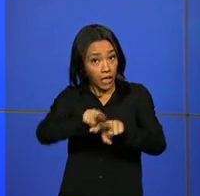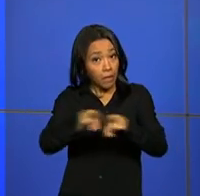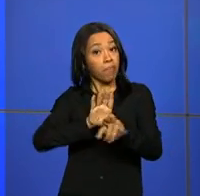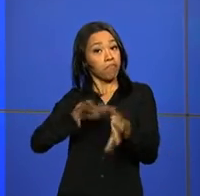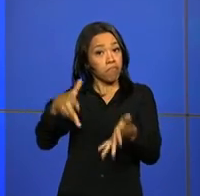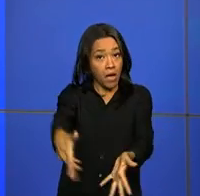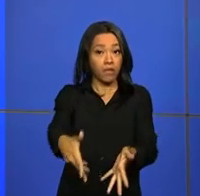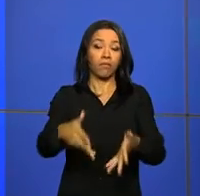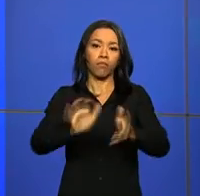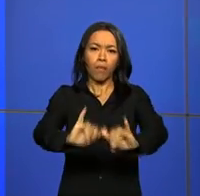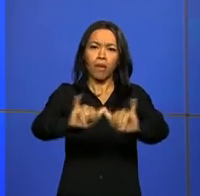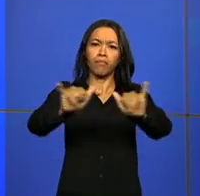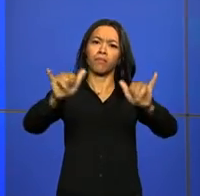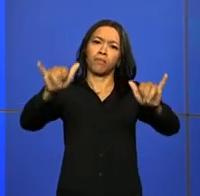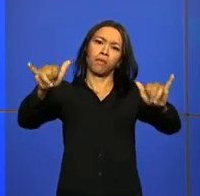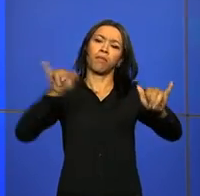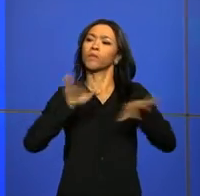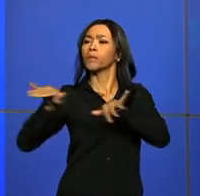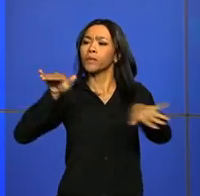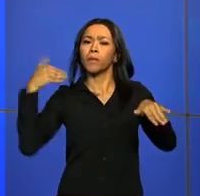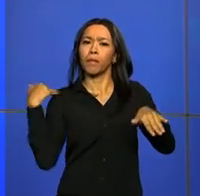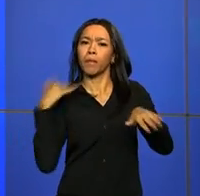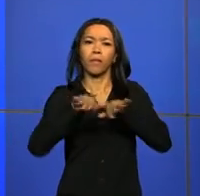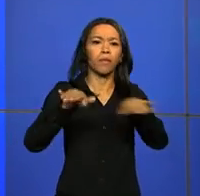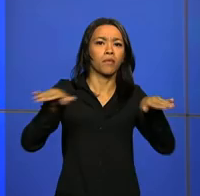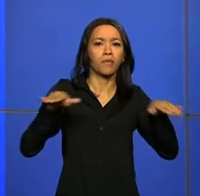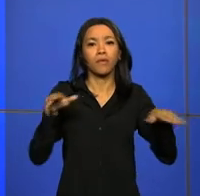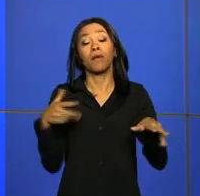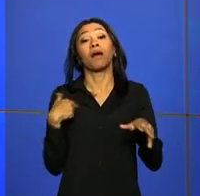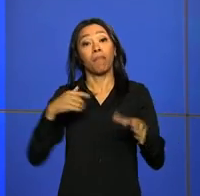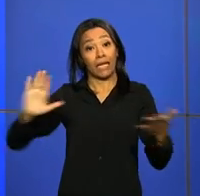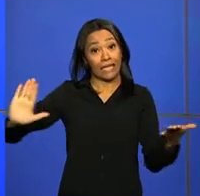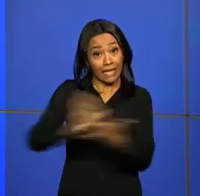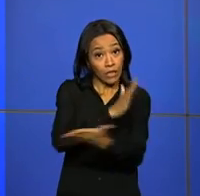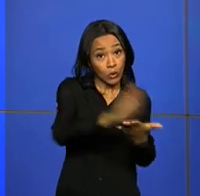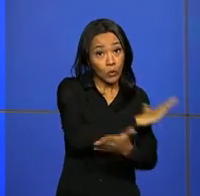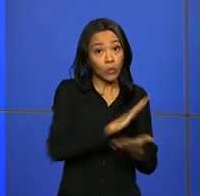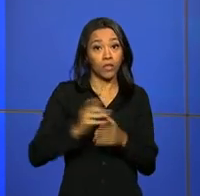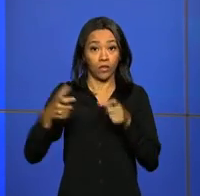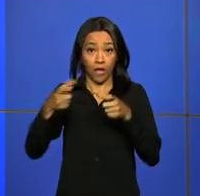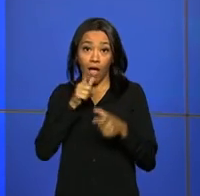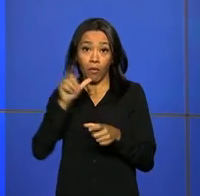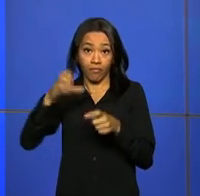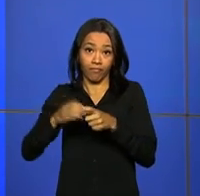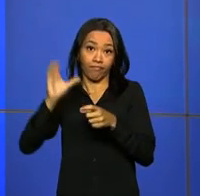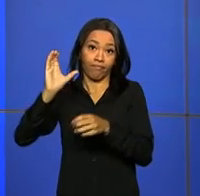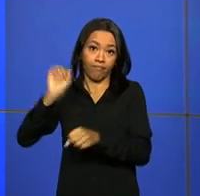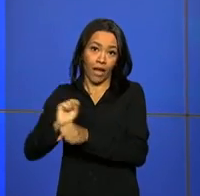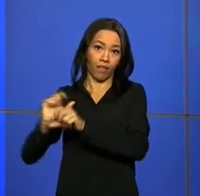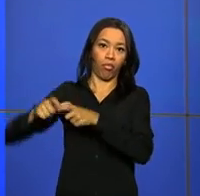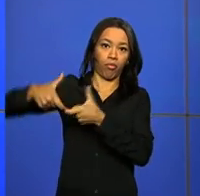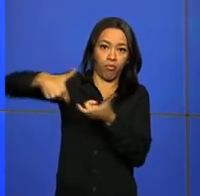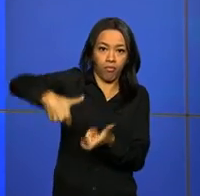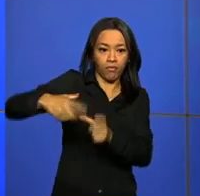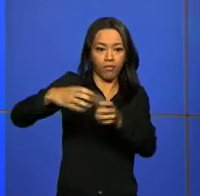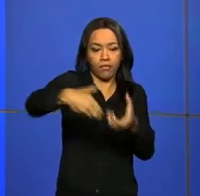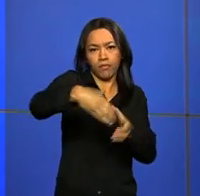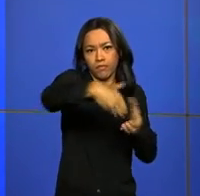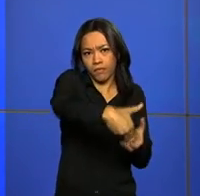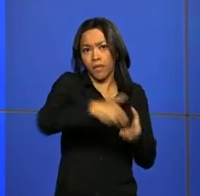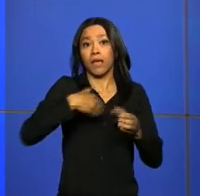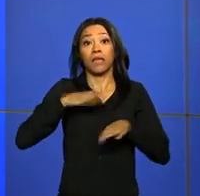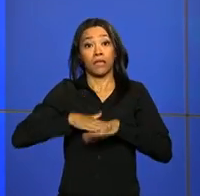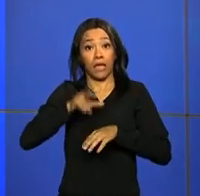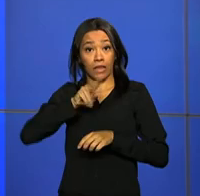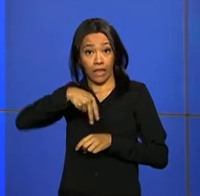campanha e vão fazer parte da mobilização para localizar e destruir os criadores do mosquito. Representantes da NET,